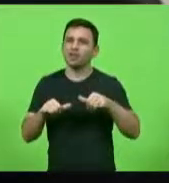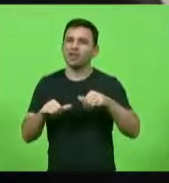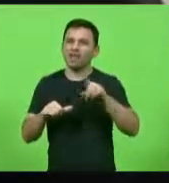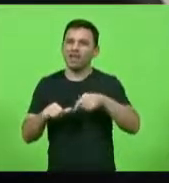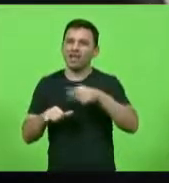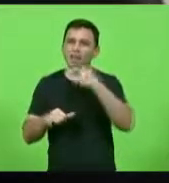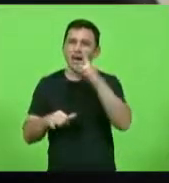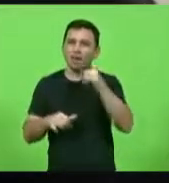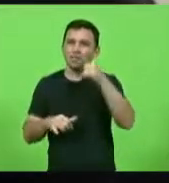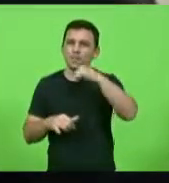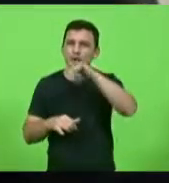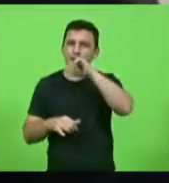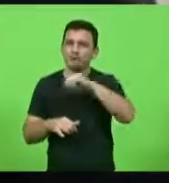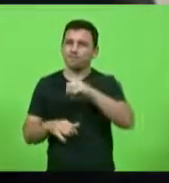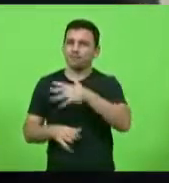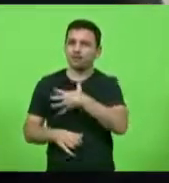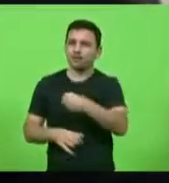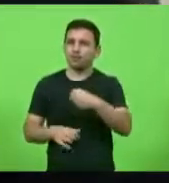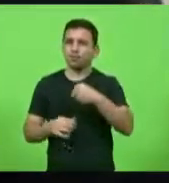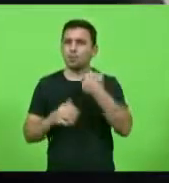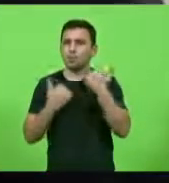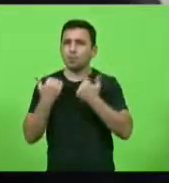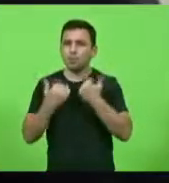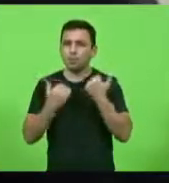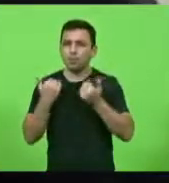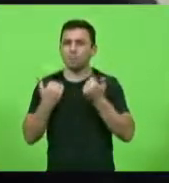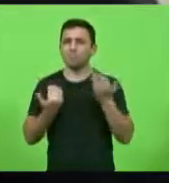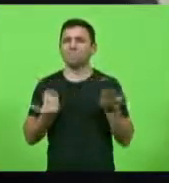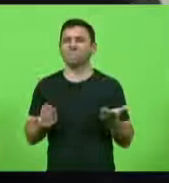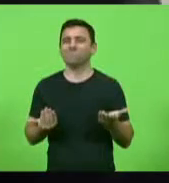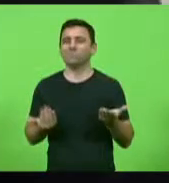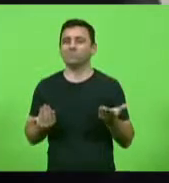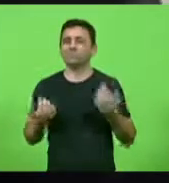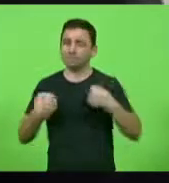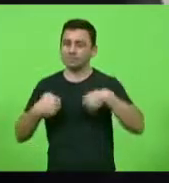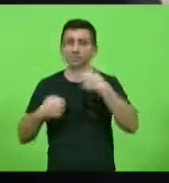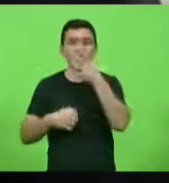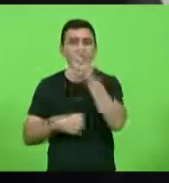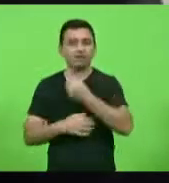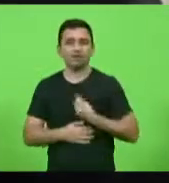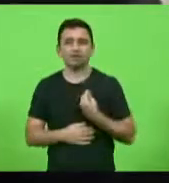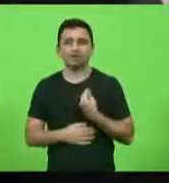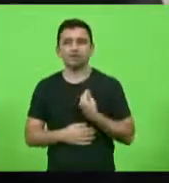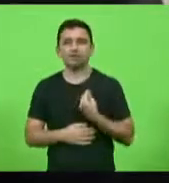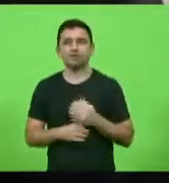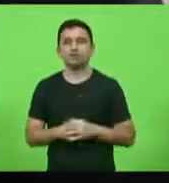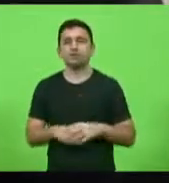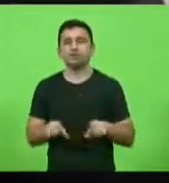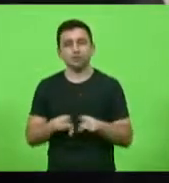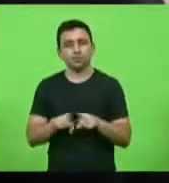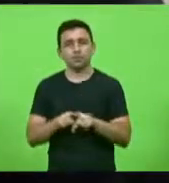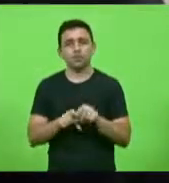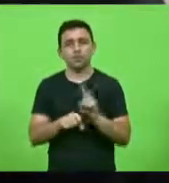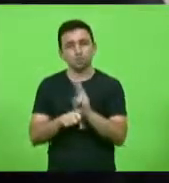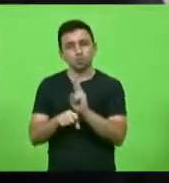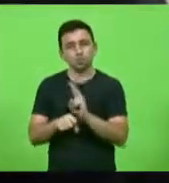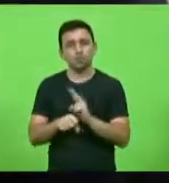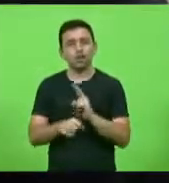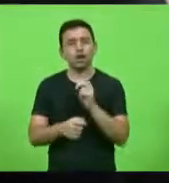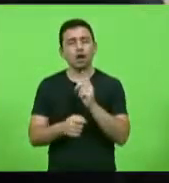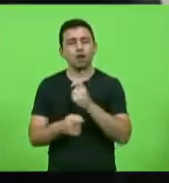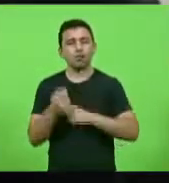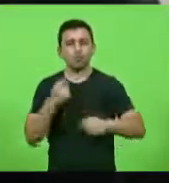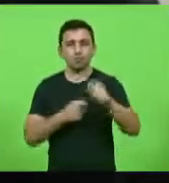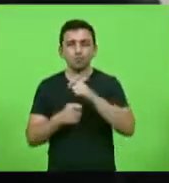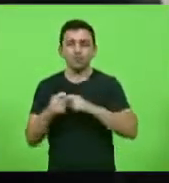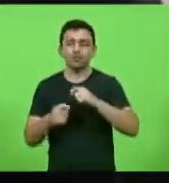filhos filhas avós que perderam a batalha para o vírus é preciso salvar vidas mas também preservar a economia a equação não